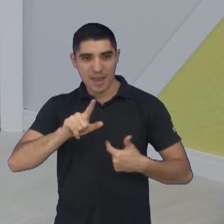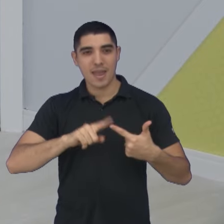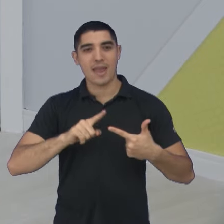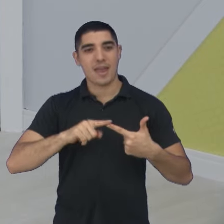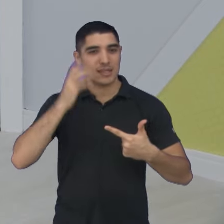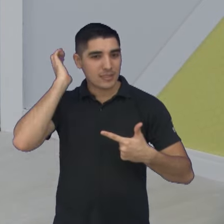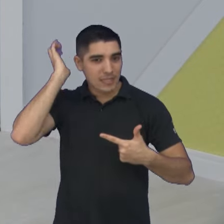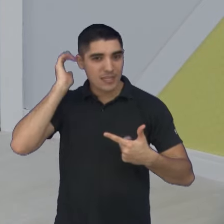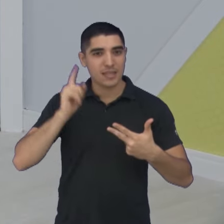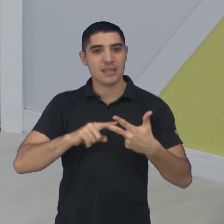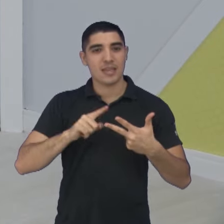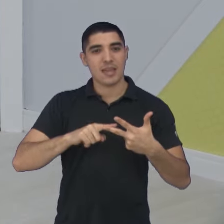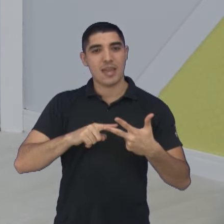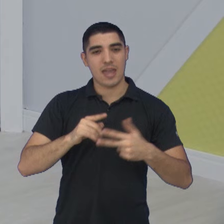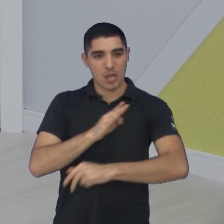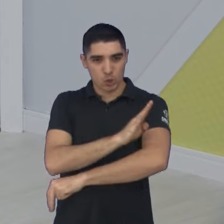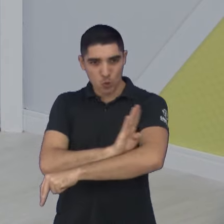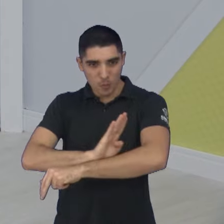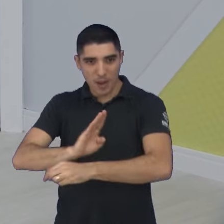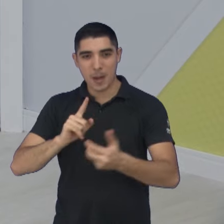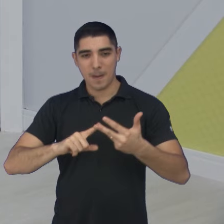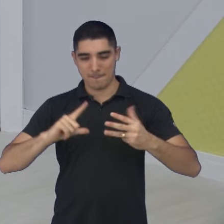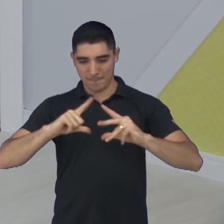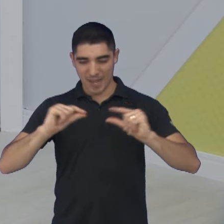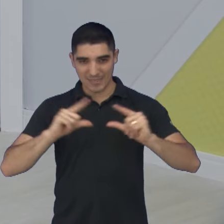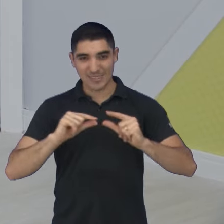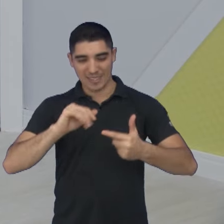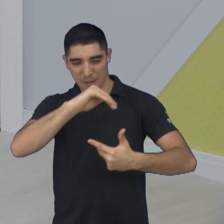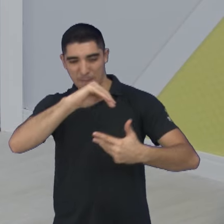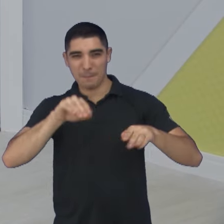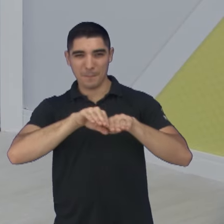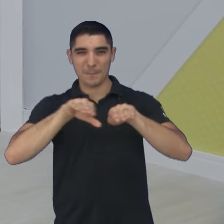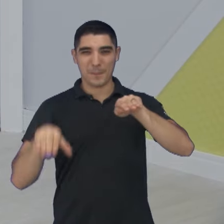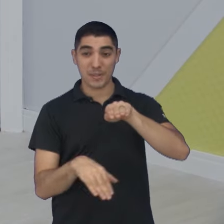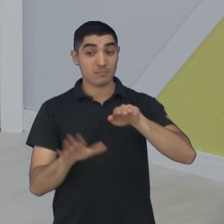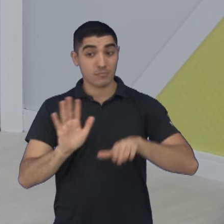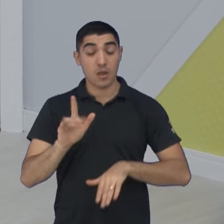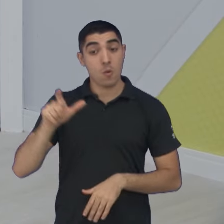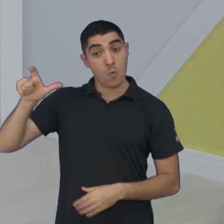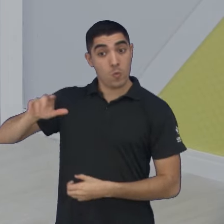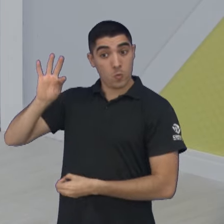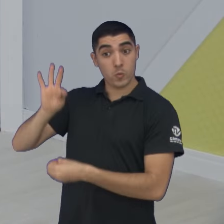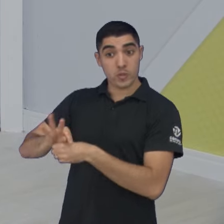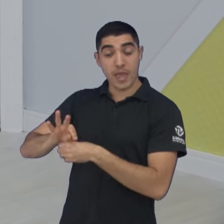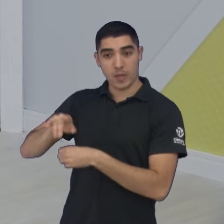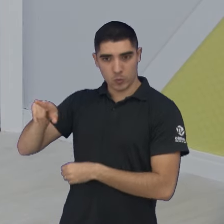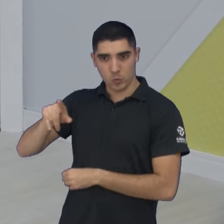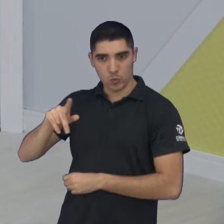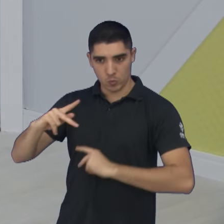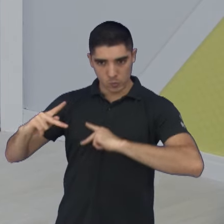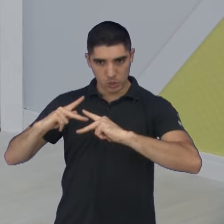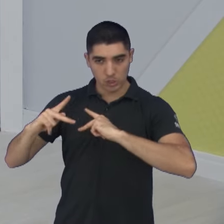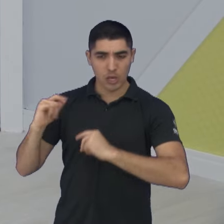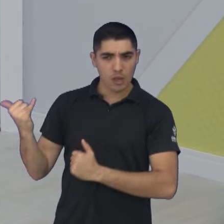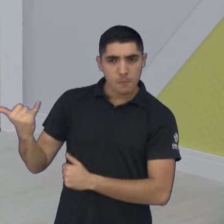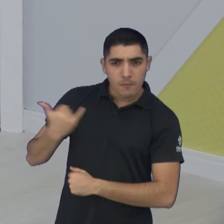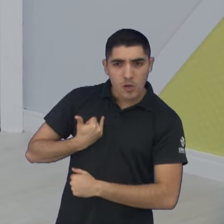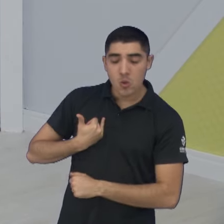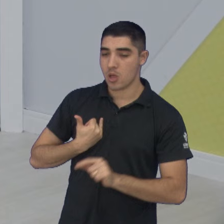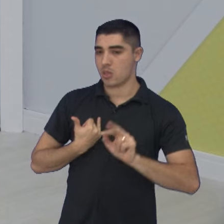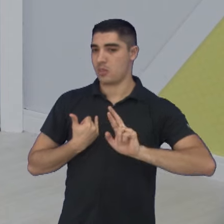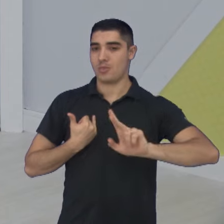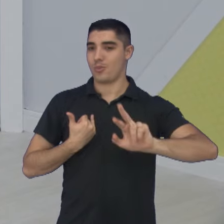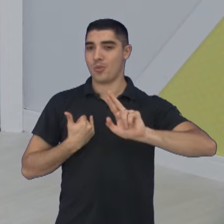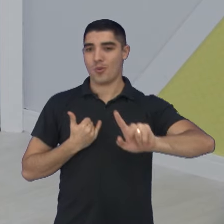estariam rebaixados. Só que não é assim, não. Eu fui alertado, inclusive, pelo Gabriel Pichu, técnico do São José, que não funciona dessa forma não, simples